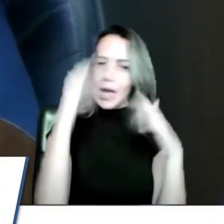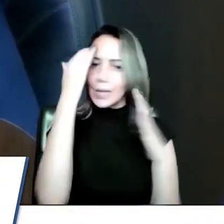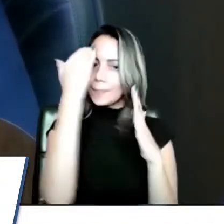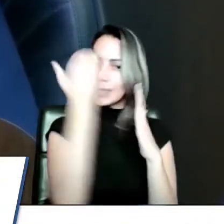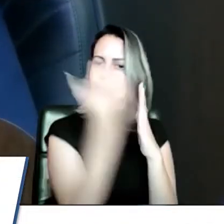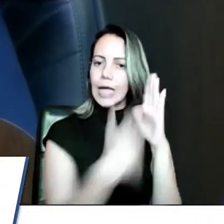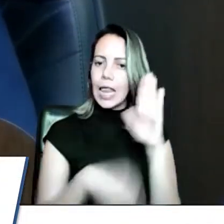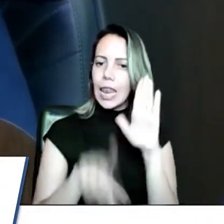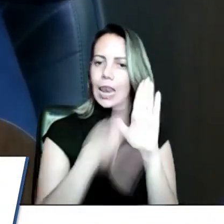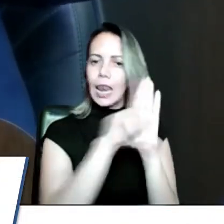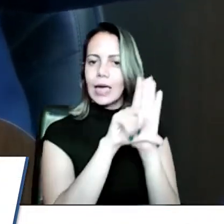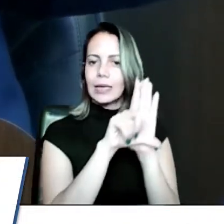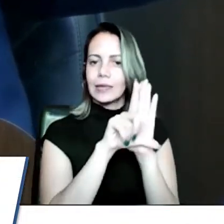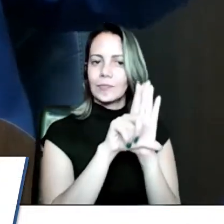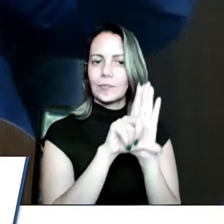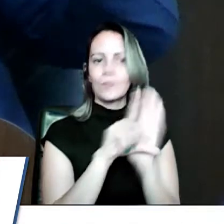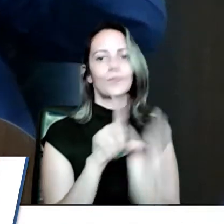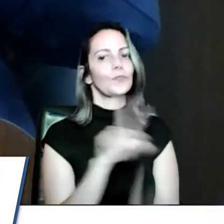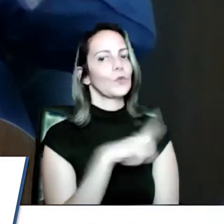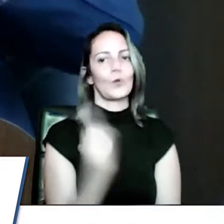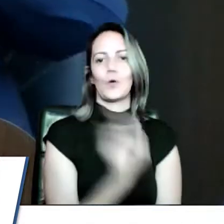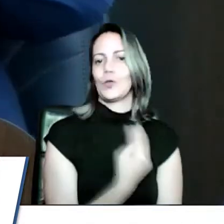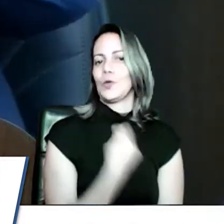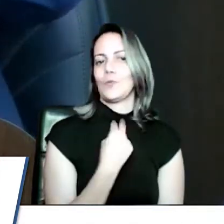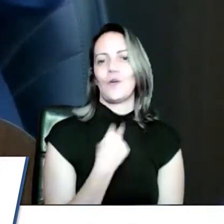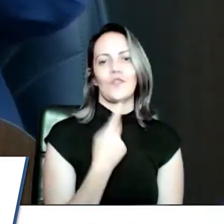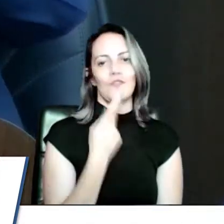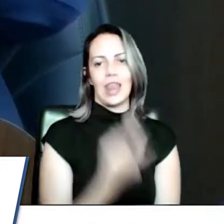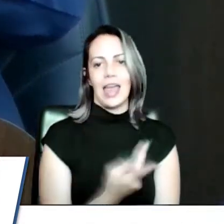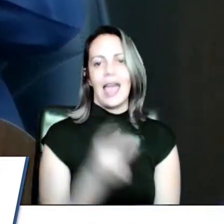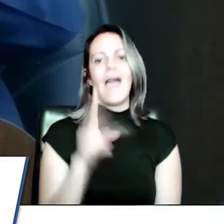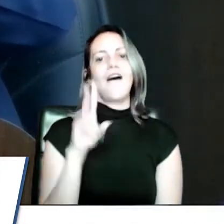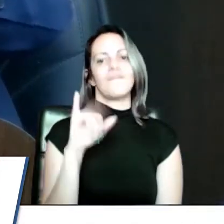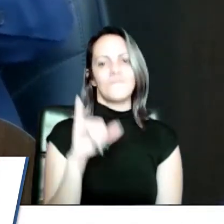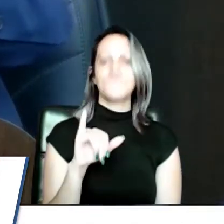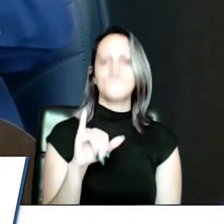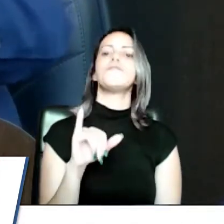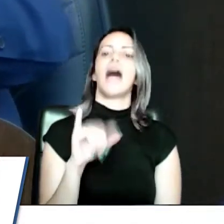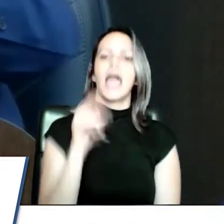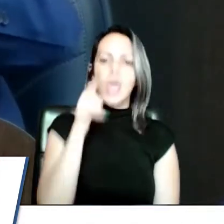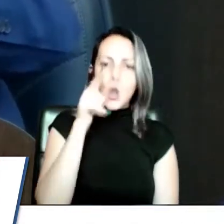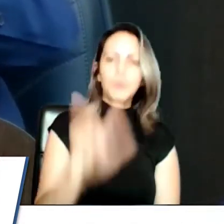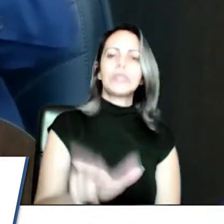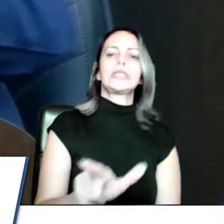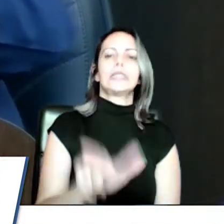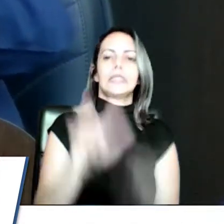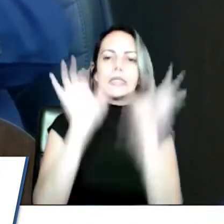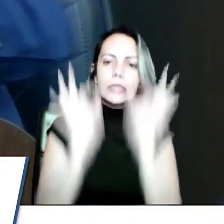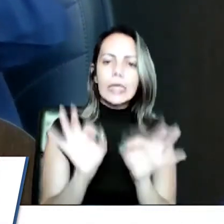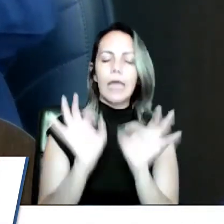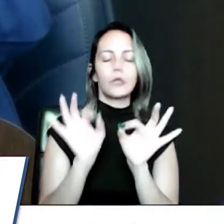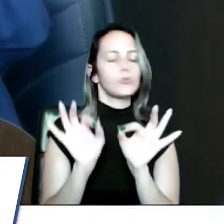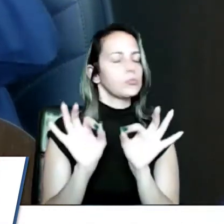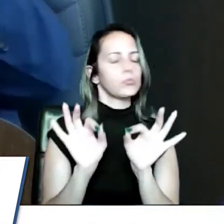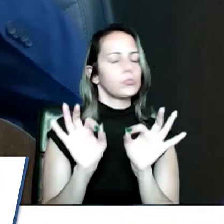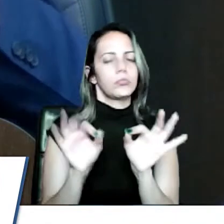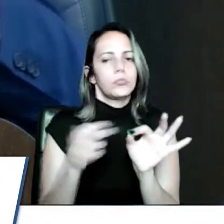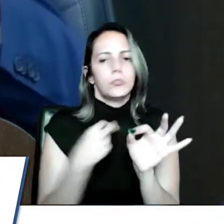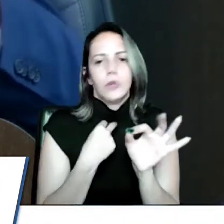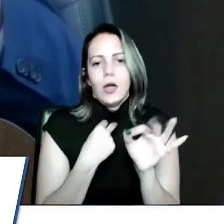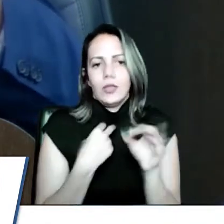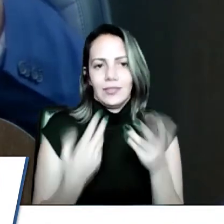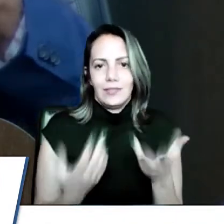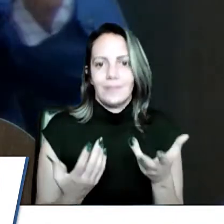vai dar certo aquele negócio. O não tem que ser, deixar claro para a população o que está, o mercado popular e o bano tem só as